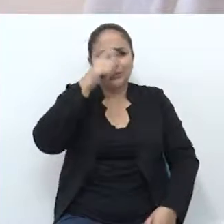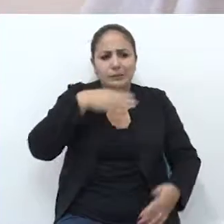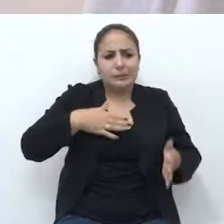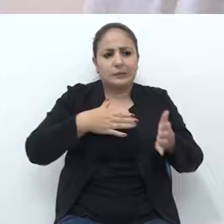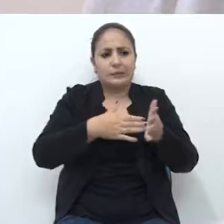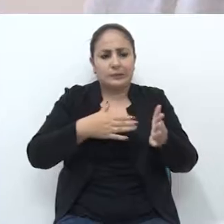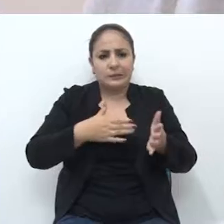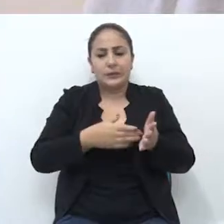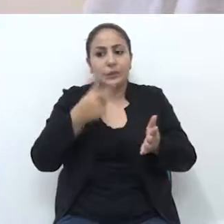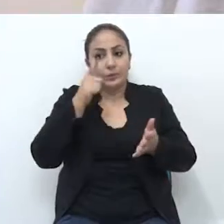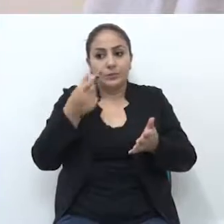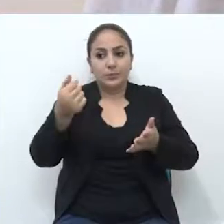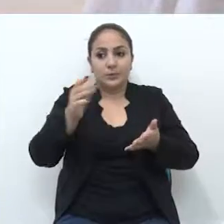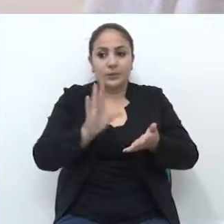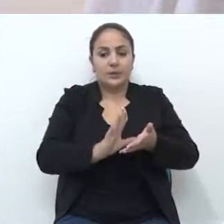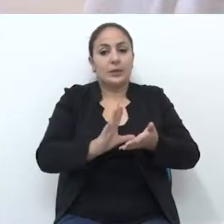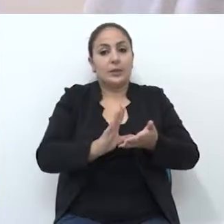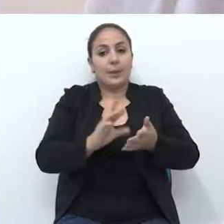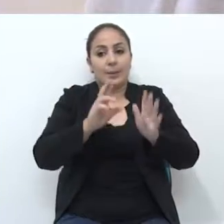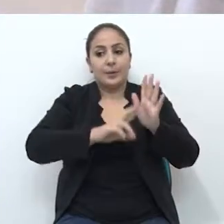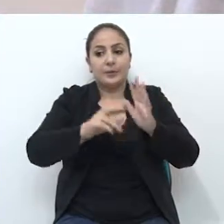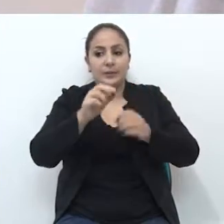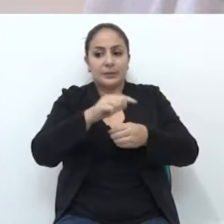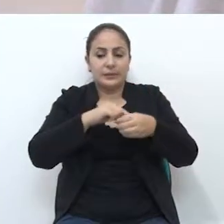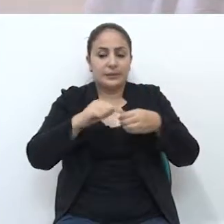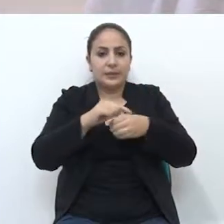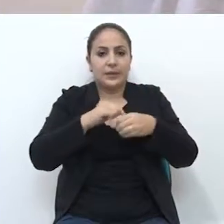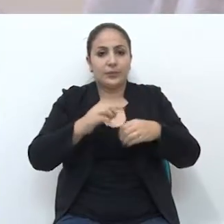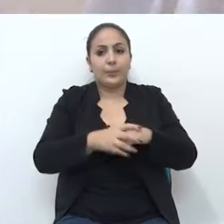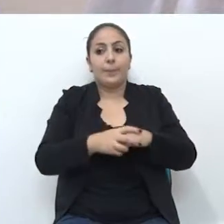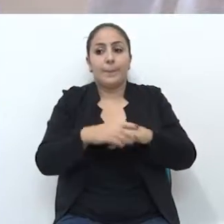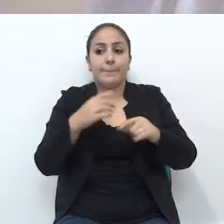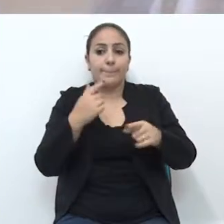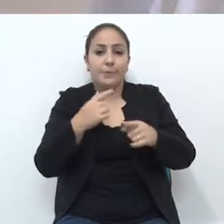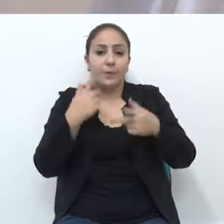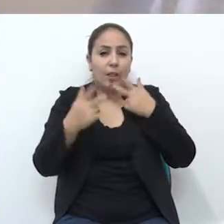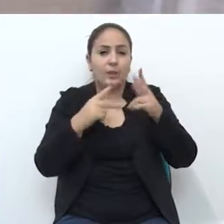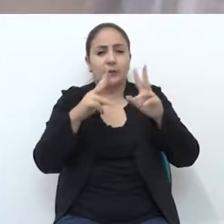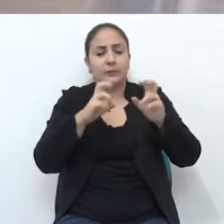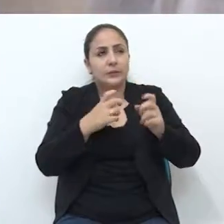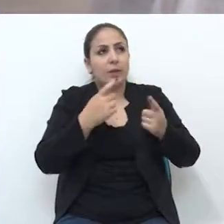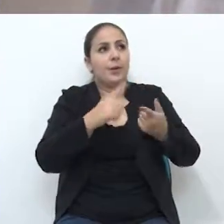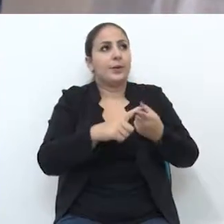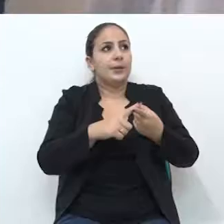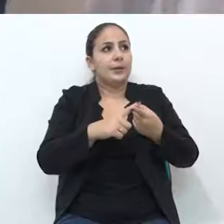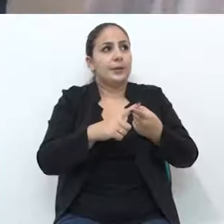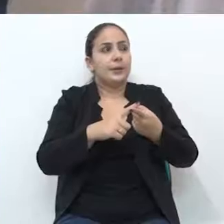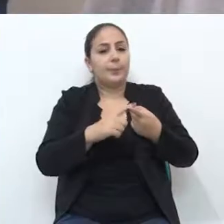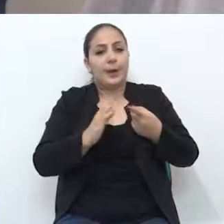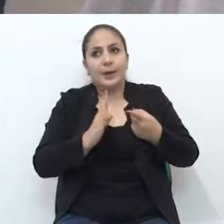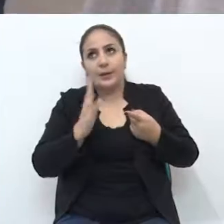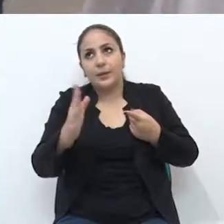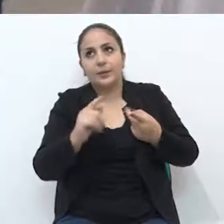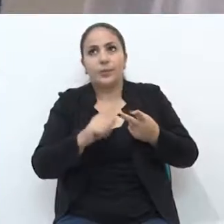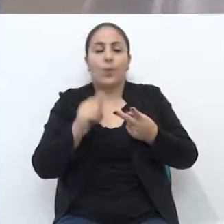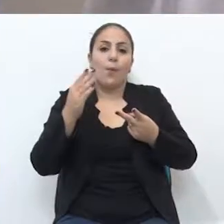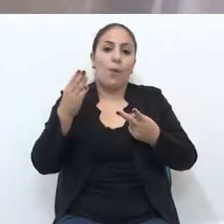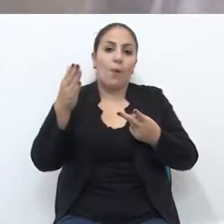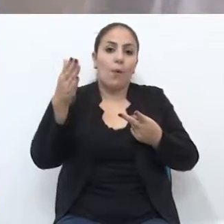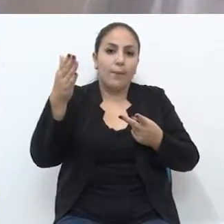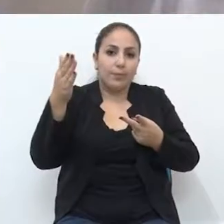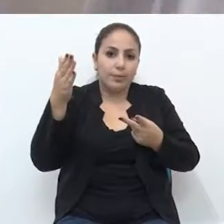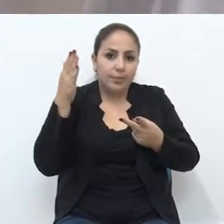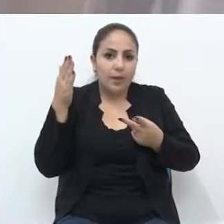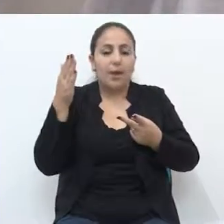muita dificuldade na questão de recursos para poder representar a cidade. Com questão de passagens, hotéis, deslocamento,